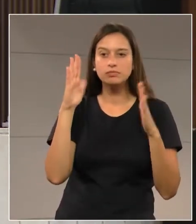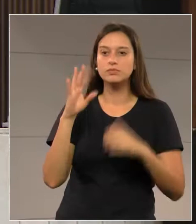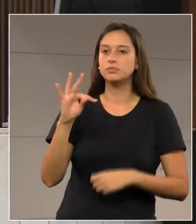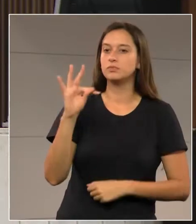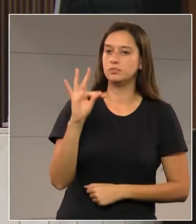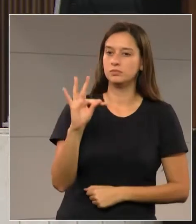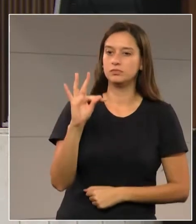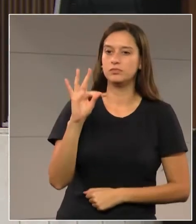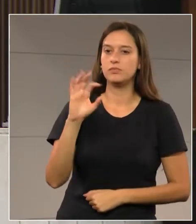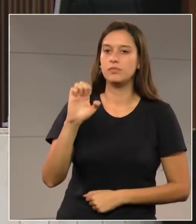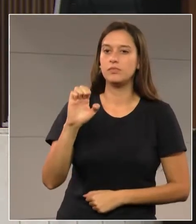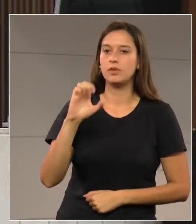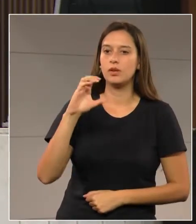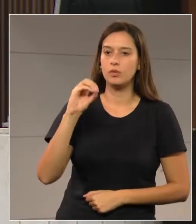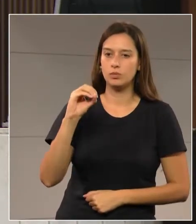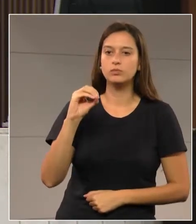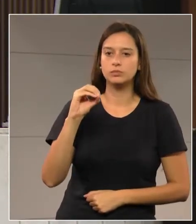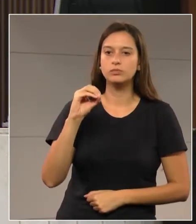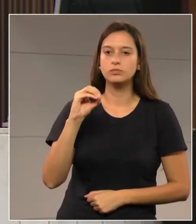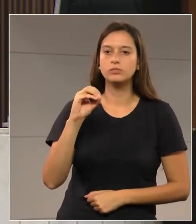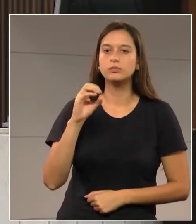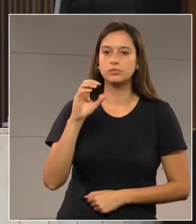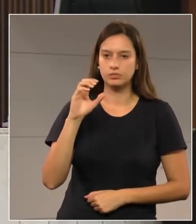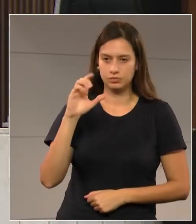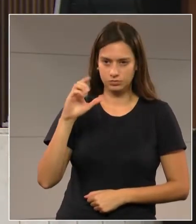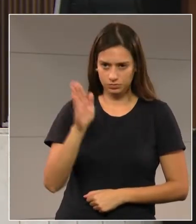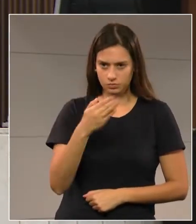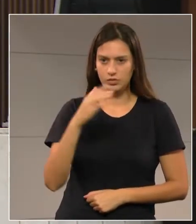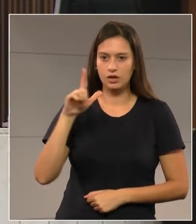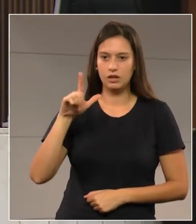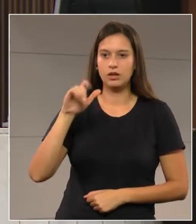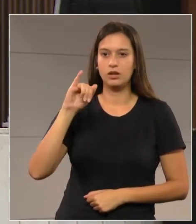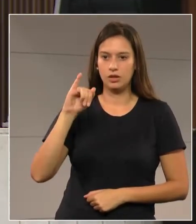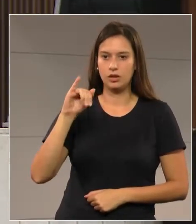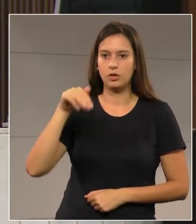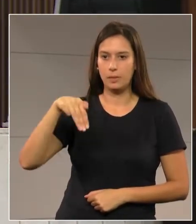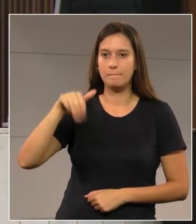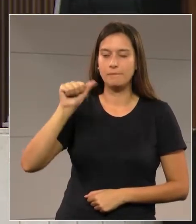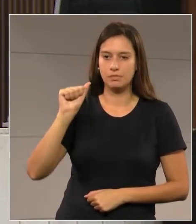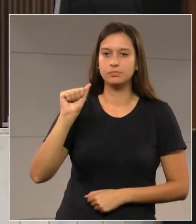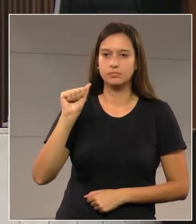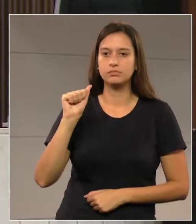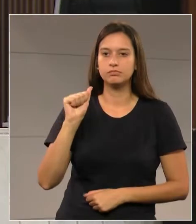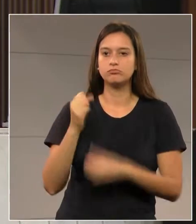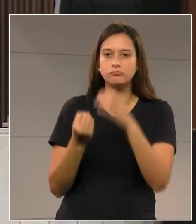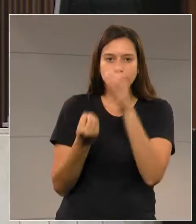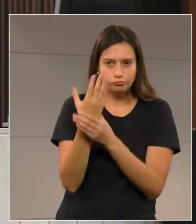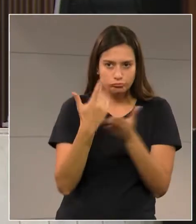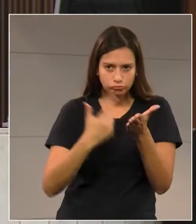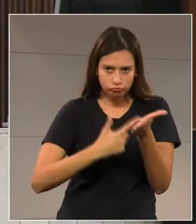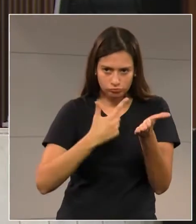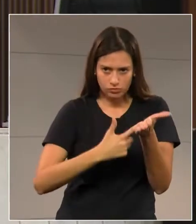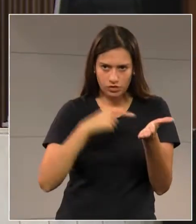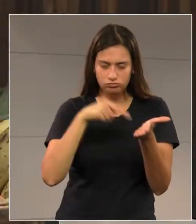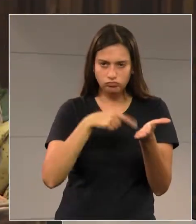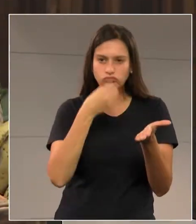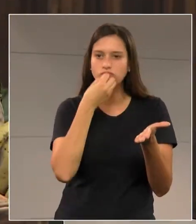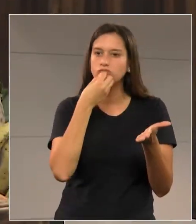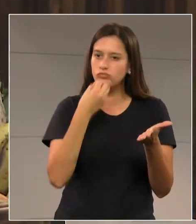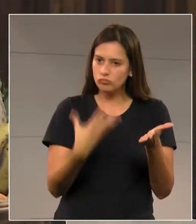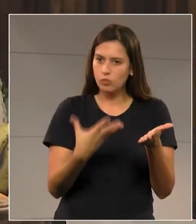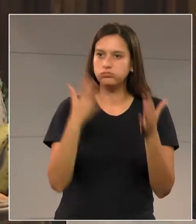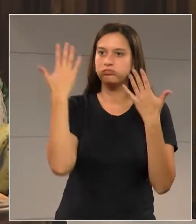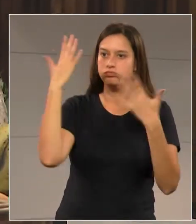do livro Resistir para Existir, agradecer Theo também pelo livro e desejar muito sucesso a você